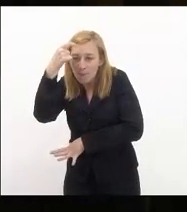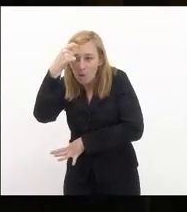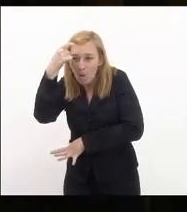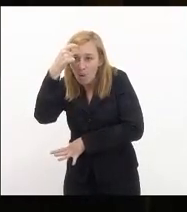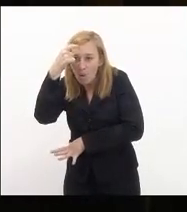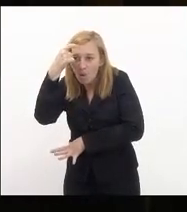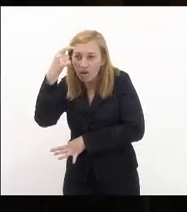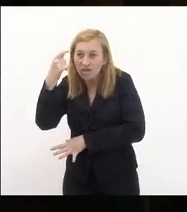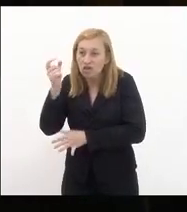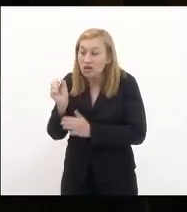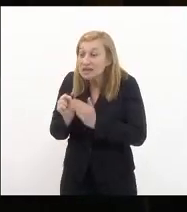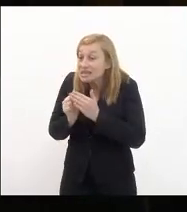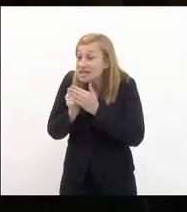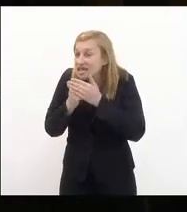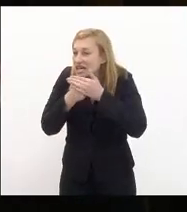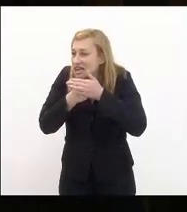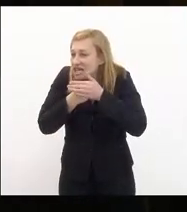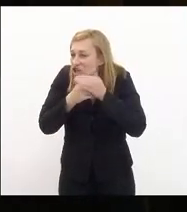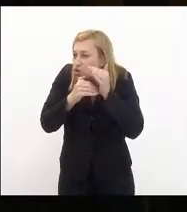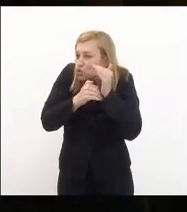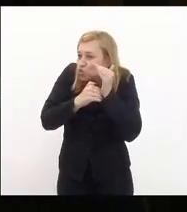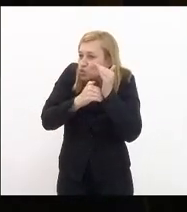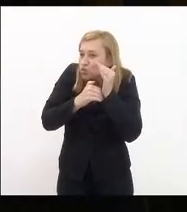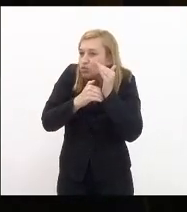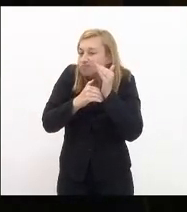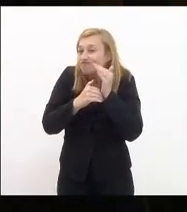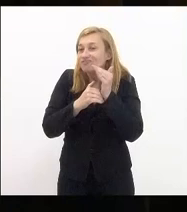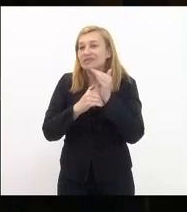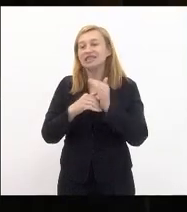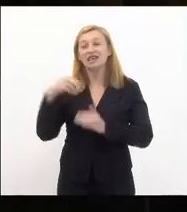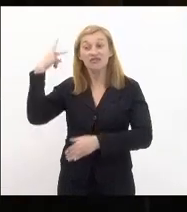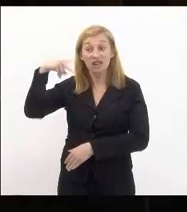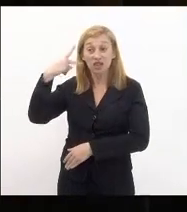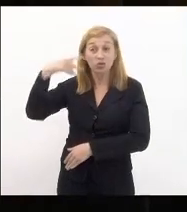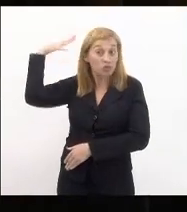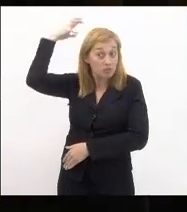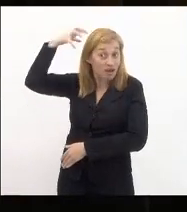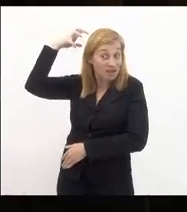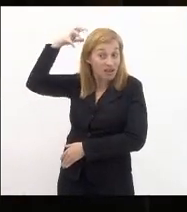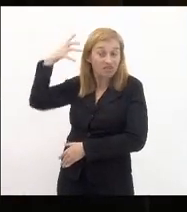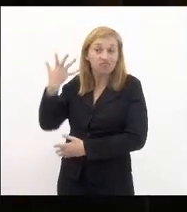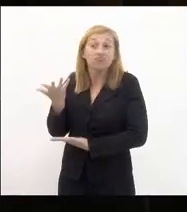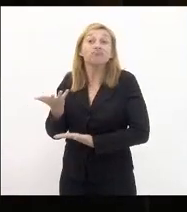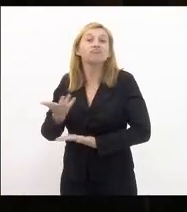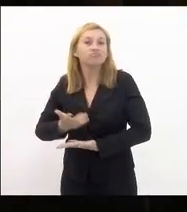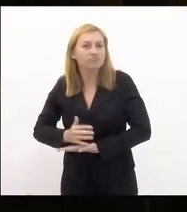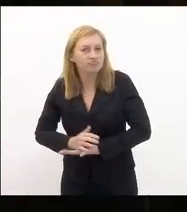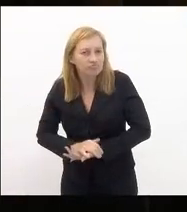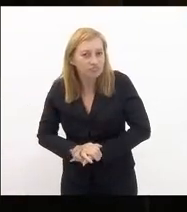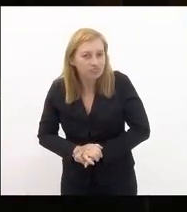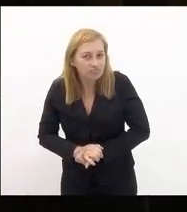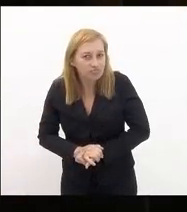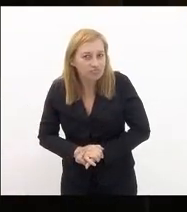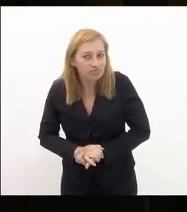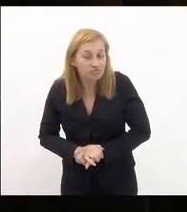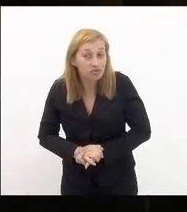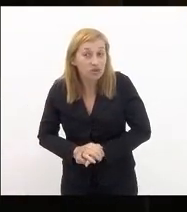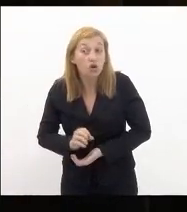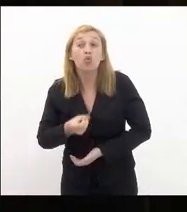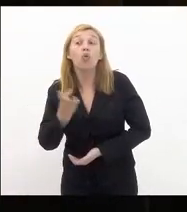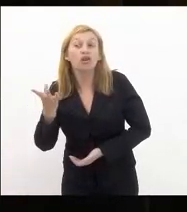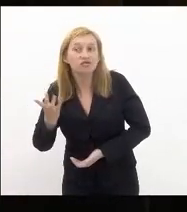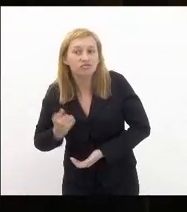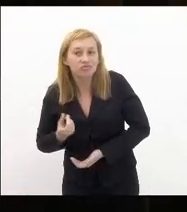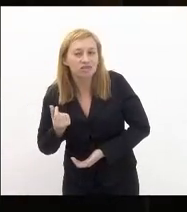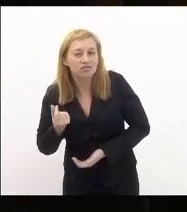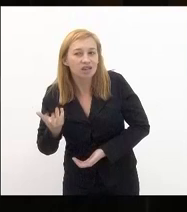inconfidências os segredos da vereadora Marielle Franco quanto lucraram